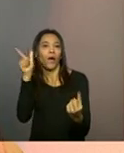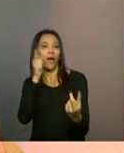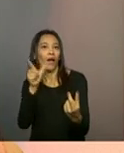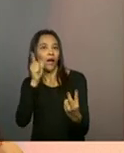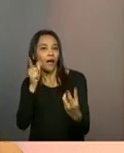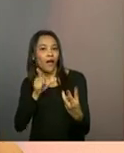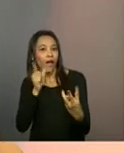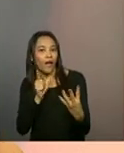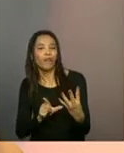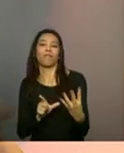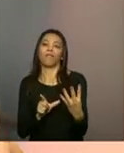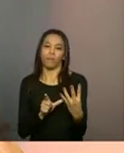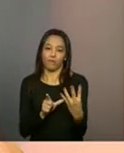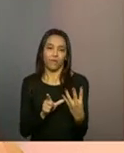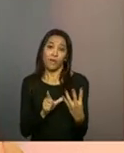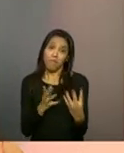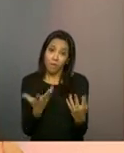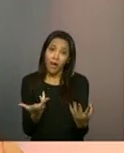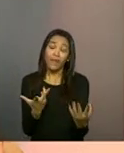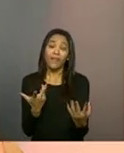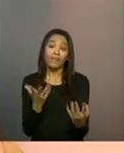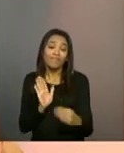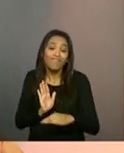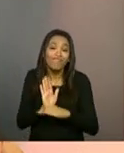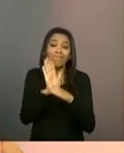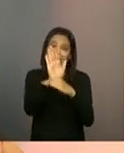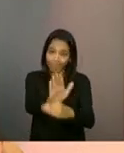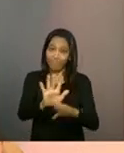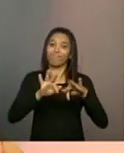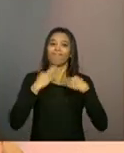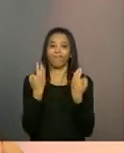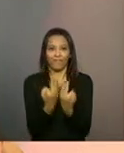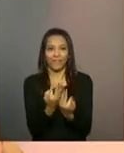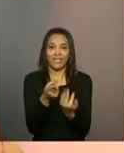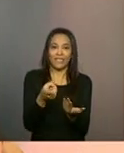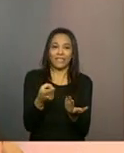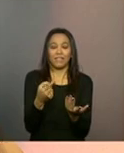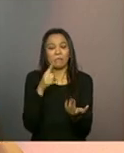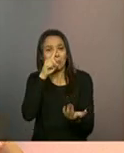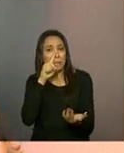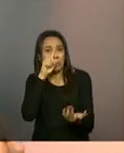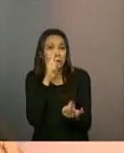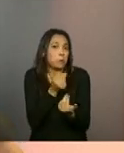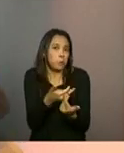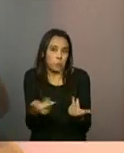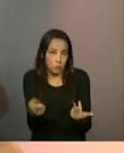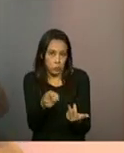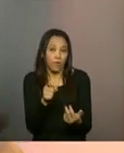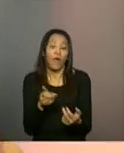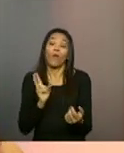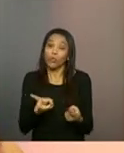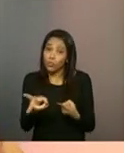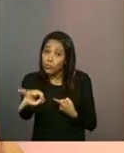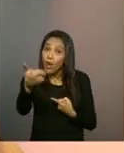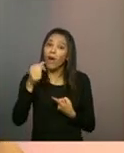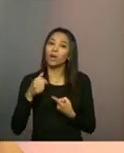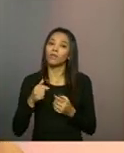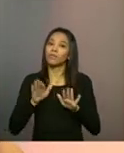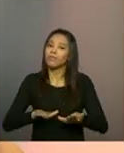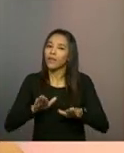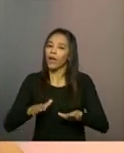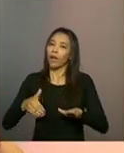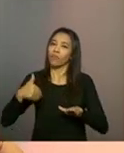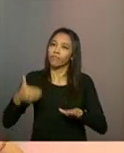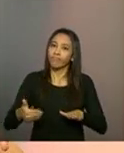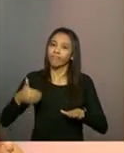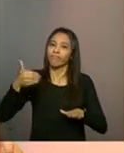com vistas a superar algumas vulnerabilidades mesmo que a família apresenta, tá? Então, é um trabalho continuado, um trabalho sistemático, né?